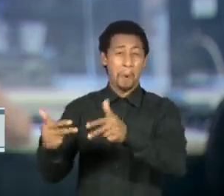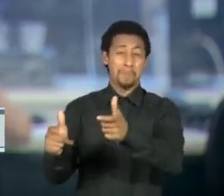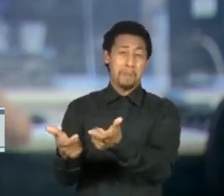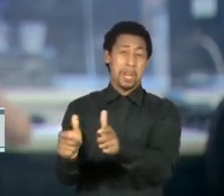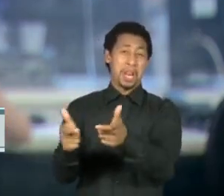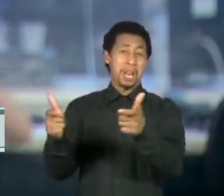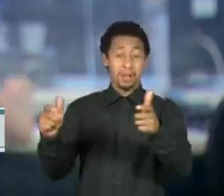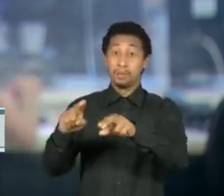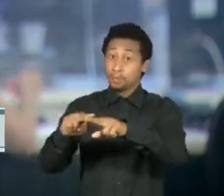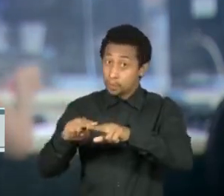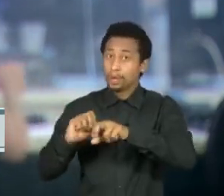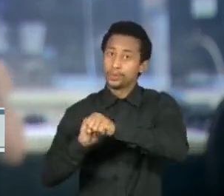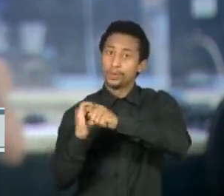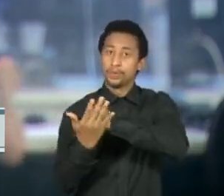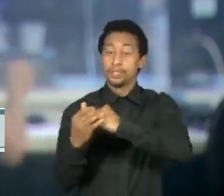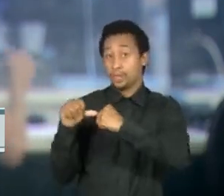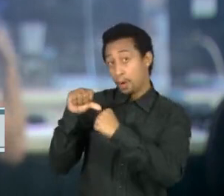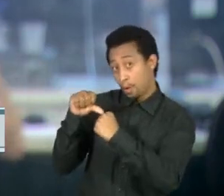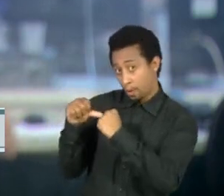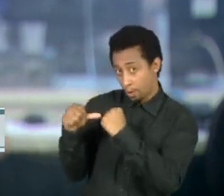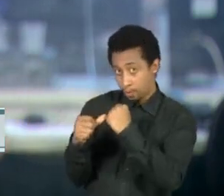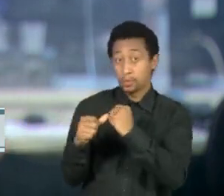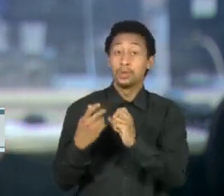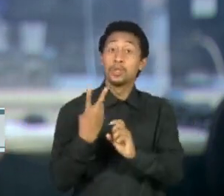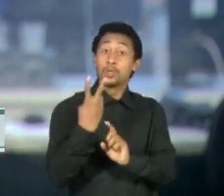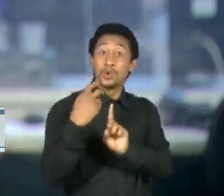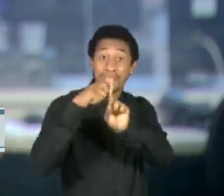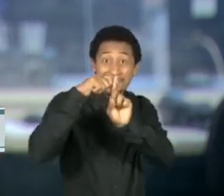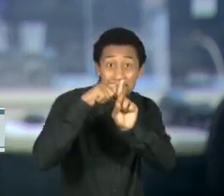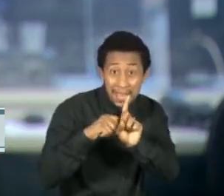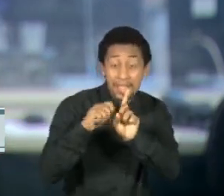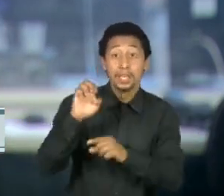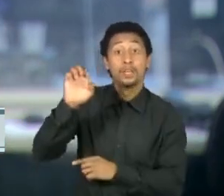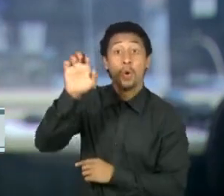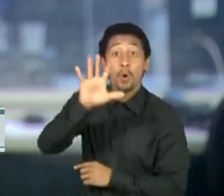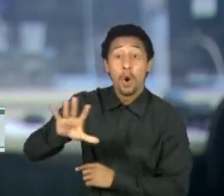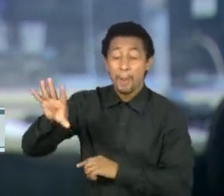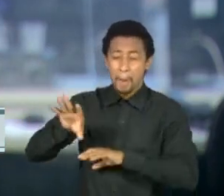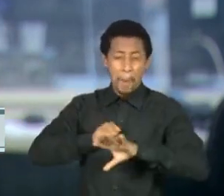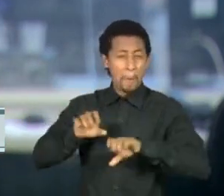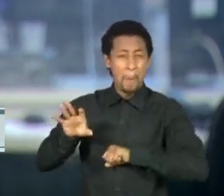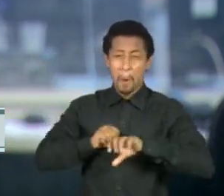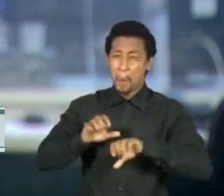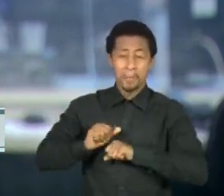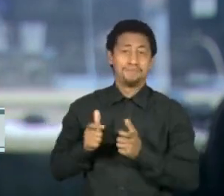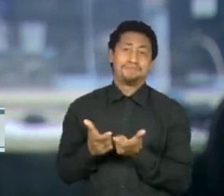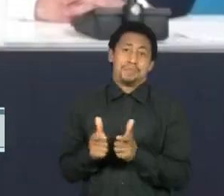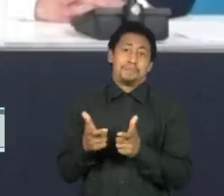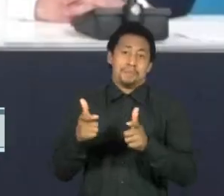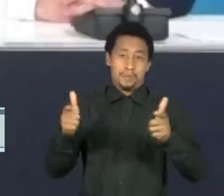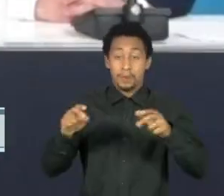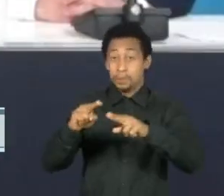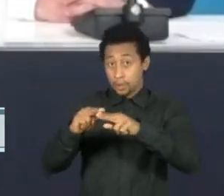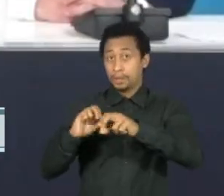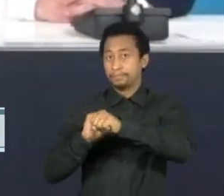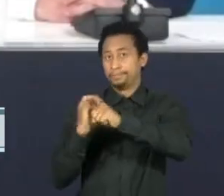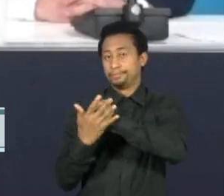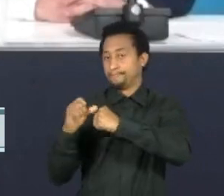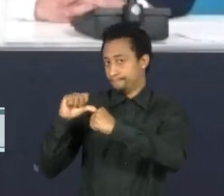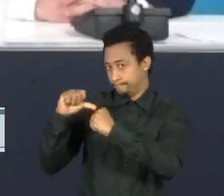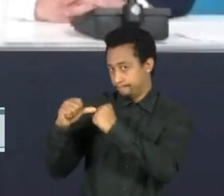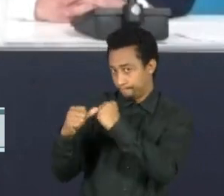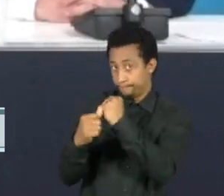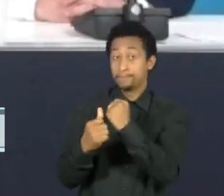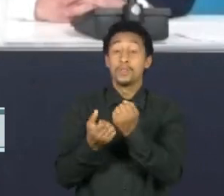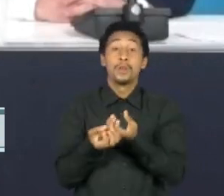pela variante Ômicron. E em até dois meses, metade da Europa estará contaminada pela nova cepa. Os